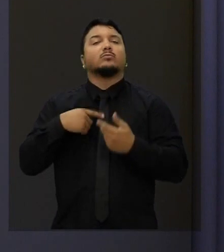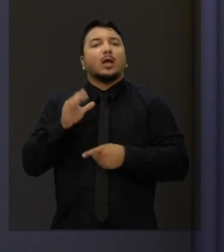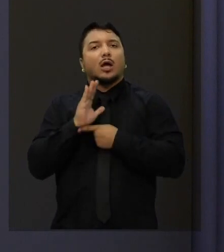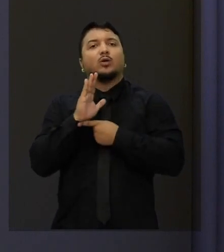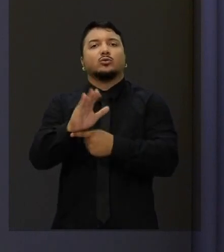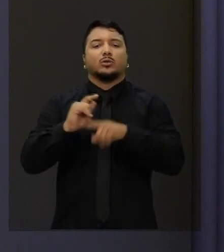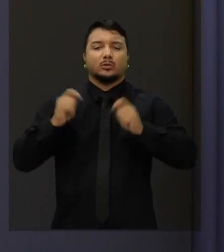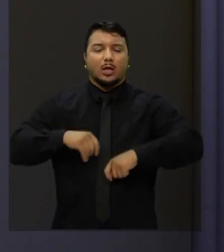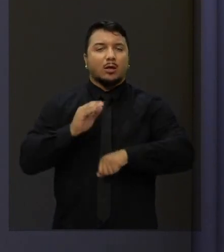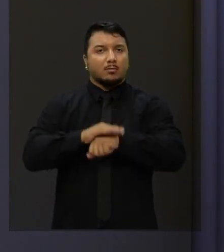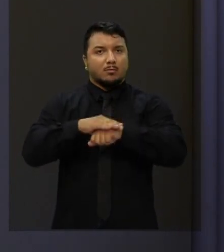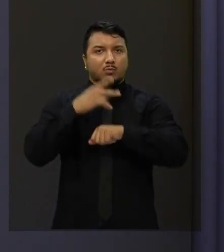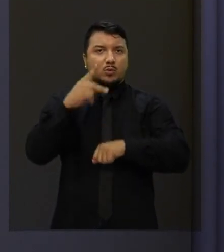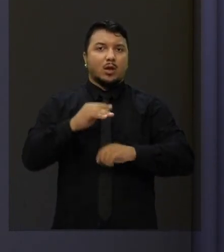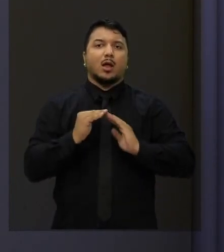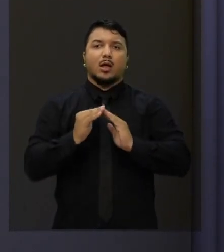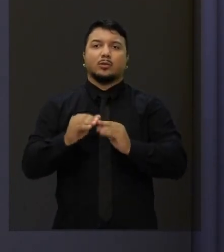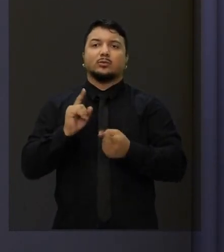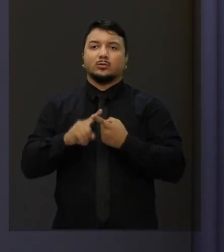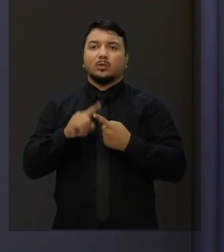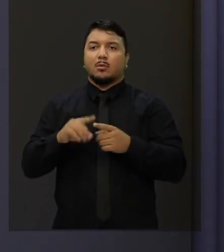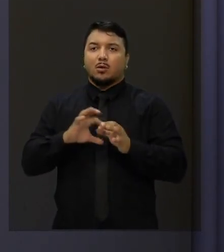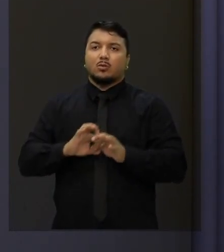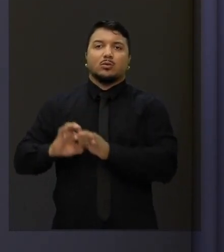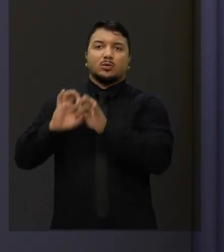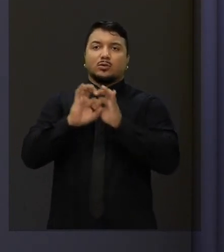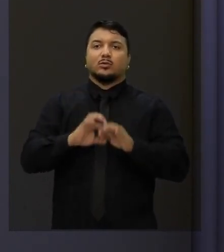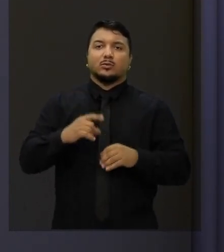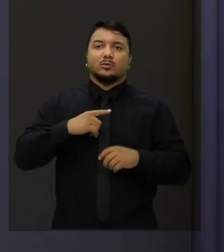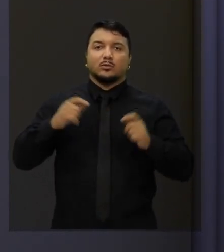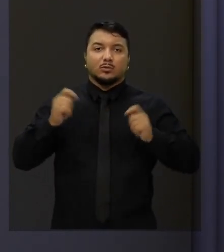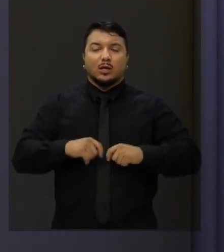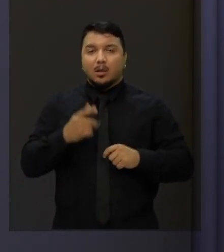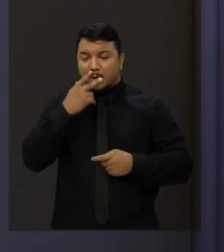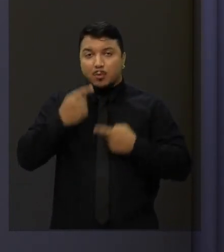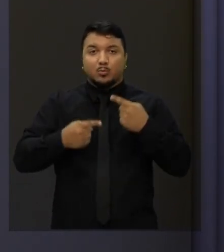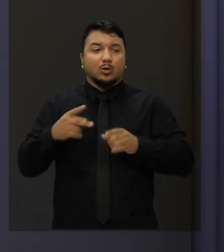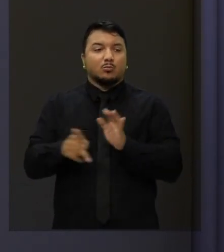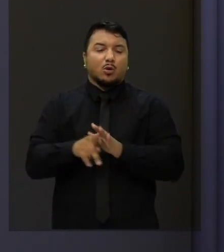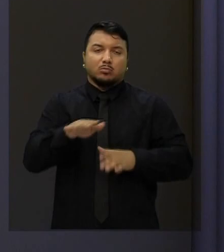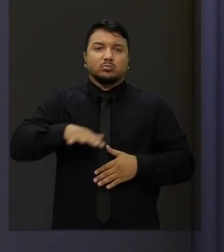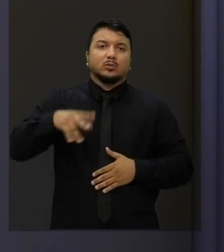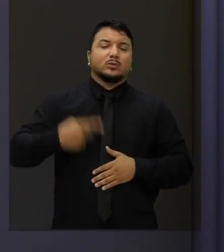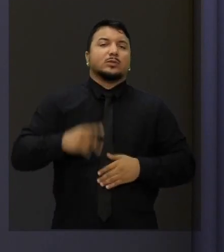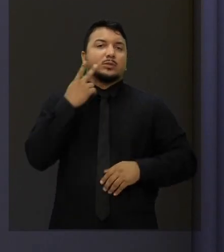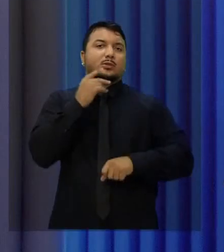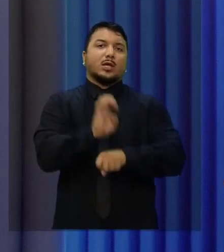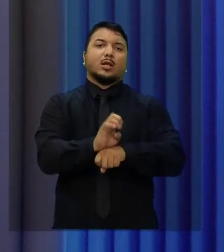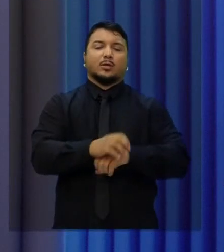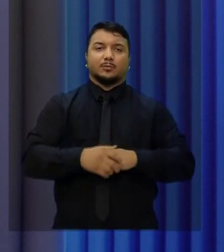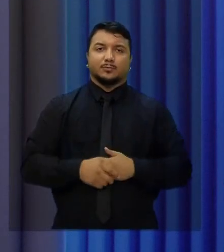possa levantar a sua casa e, numa grande união de força, fazer uma grande política habitacional no Estado do Ceará.